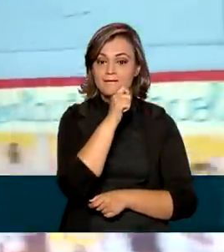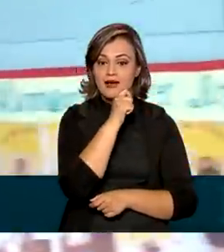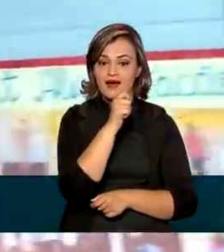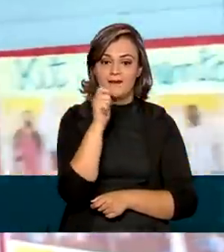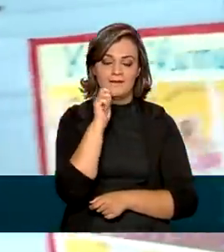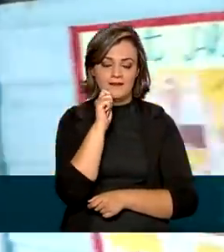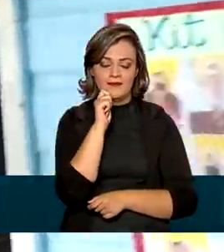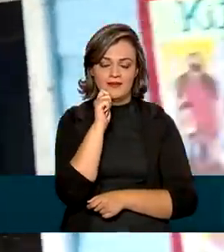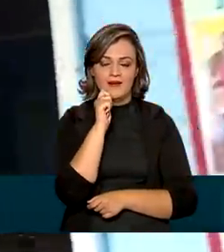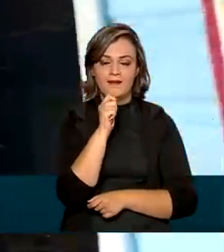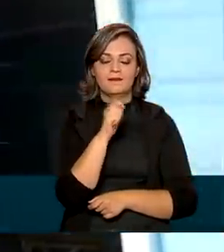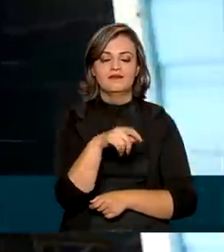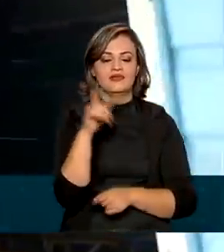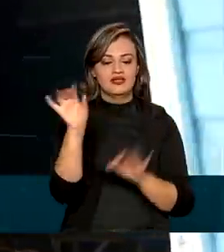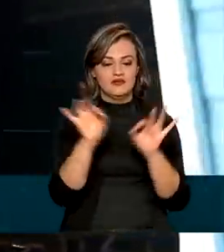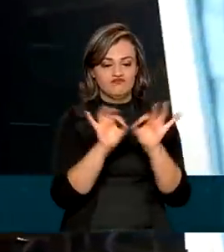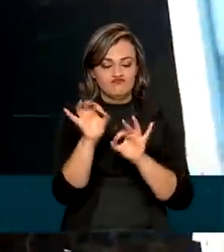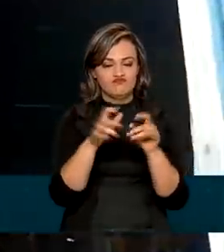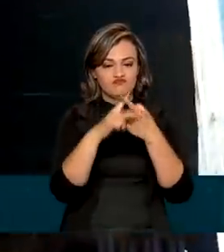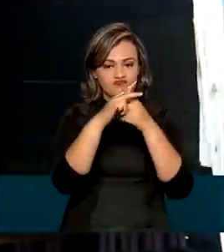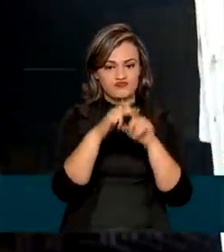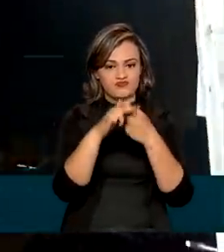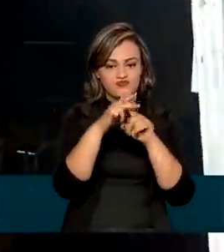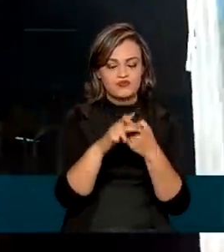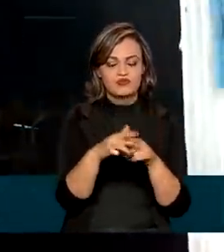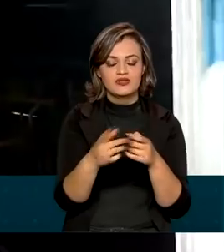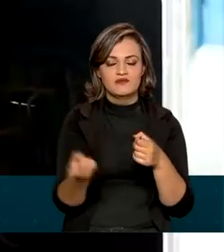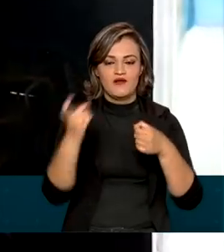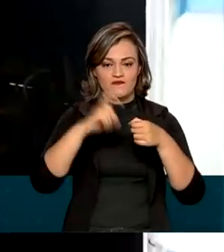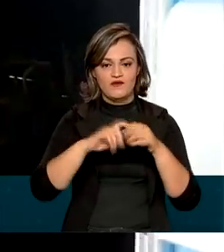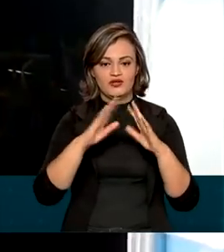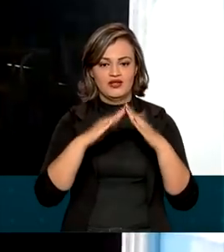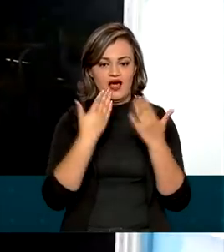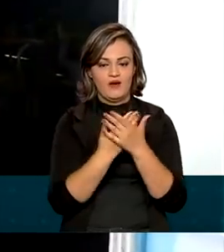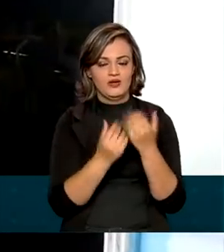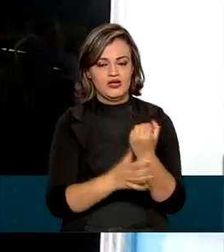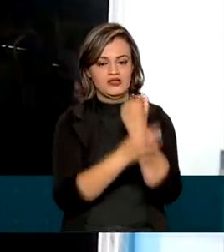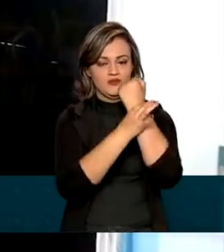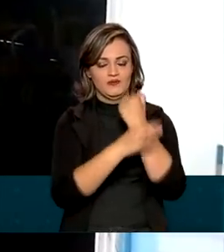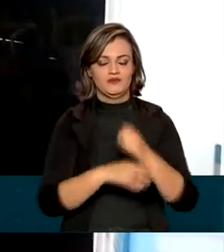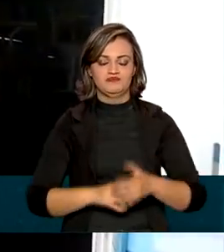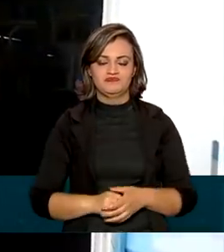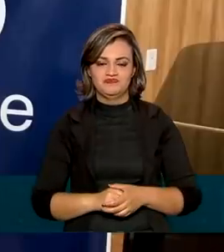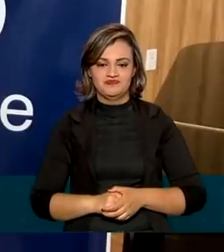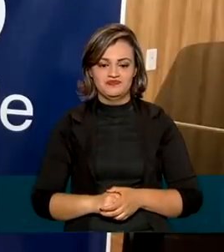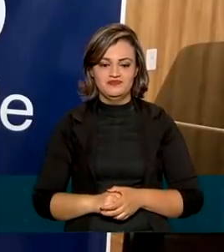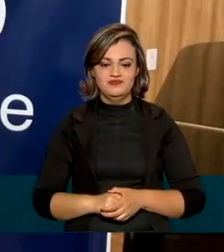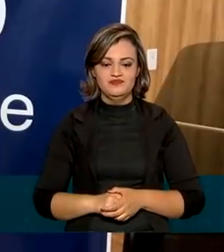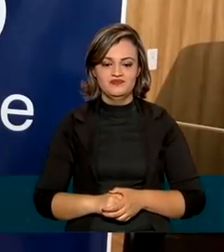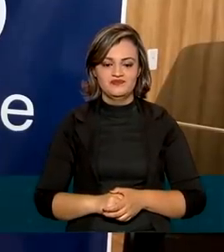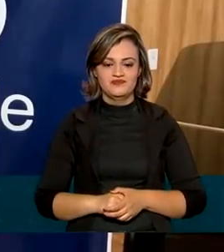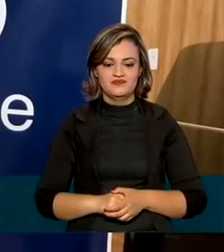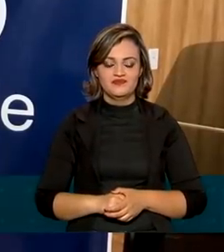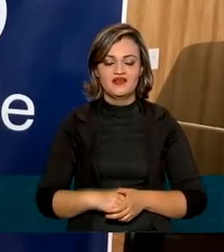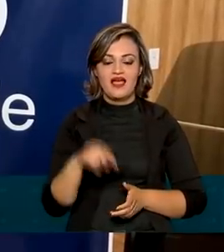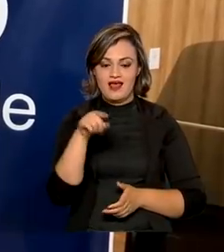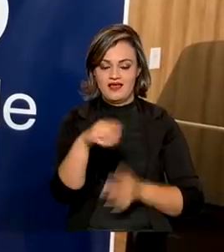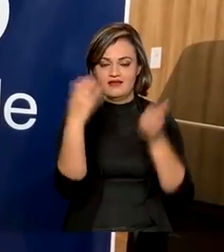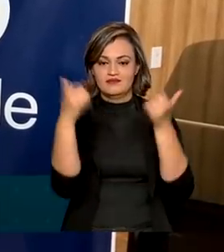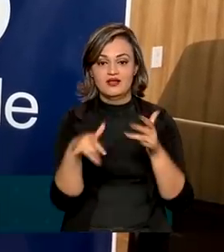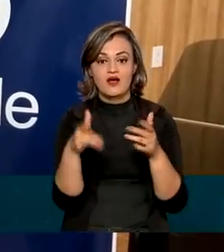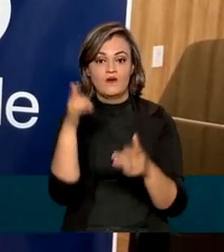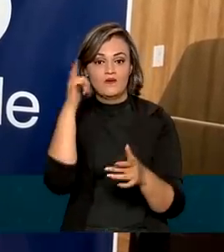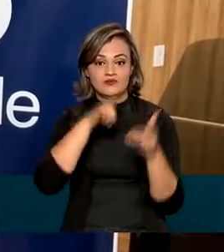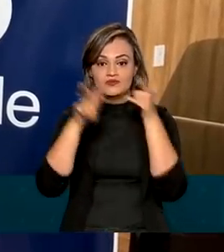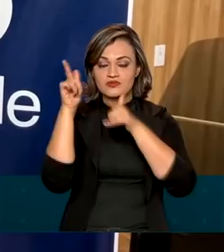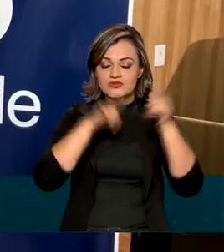feitos os últimos ajustes para o retorno seguro às aulas presenciais no segundo semestre. Conseguimos entregar